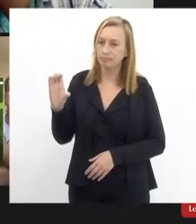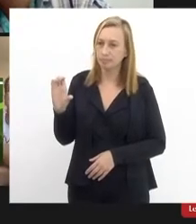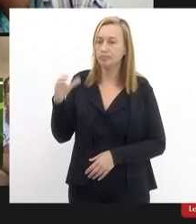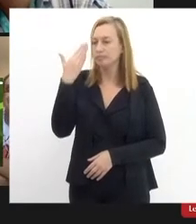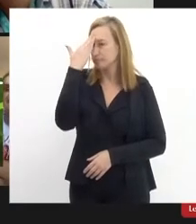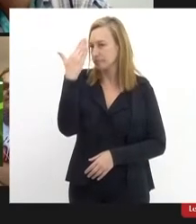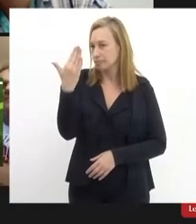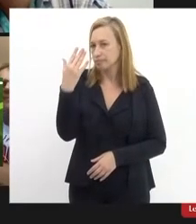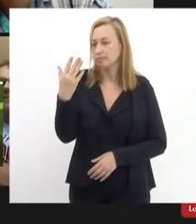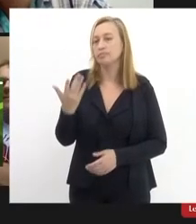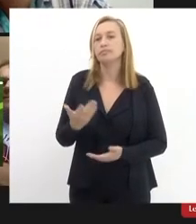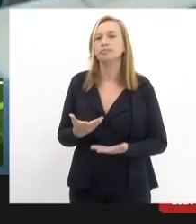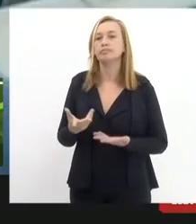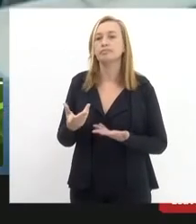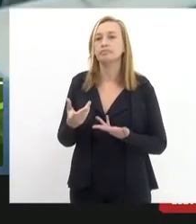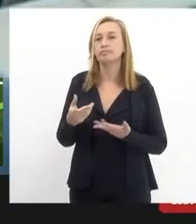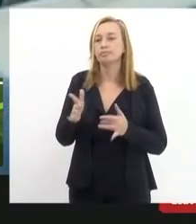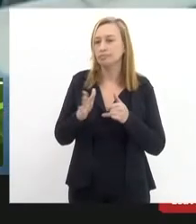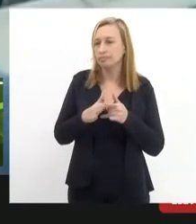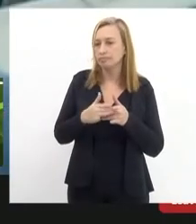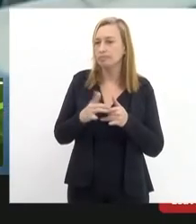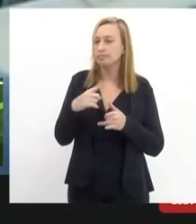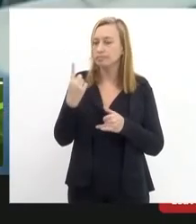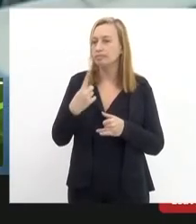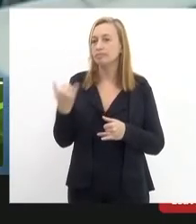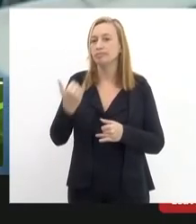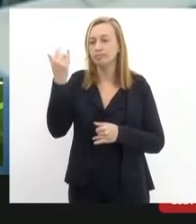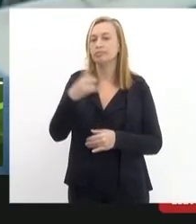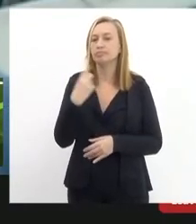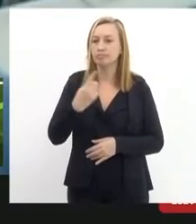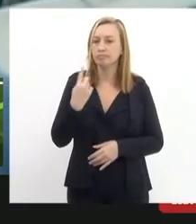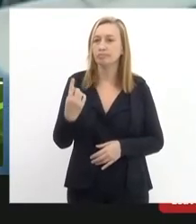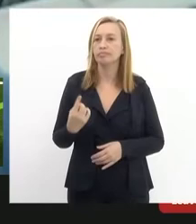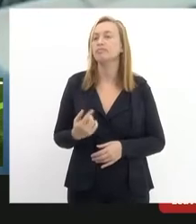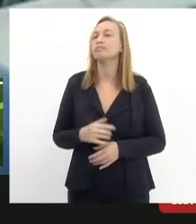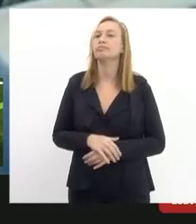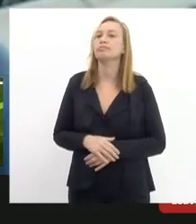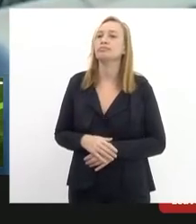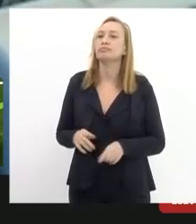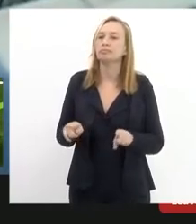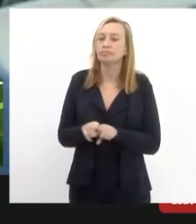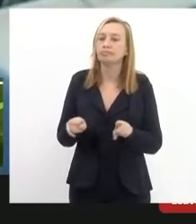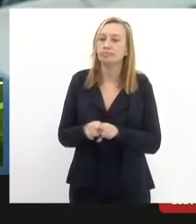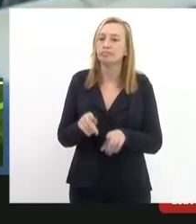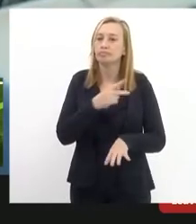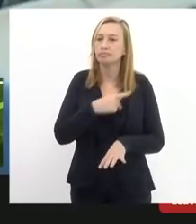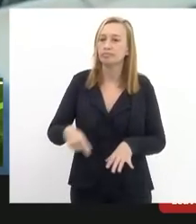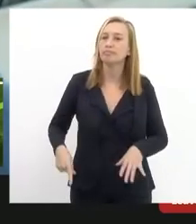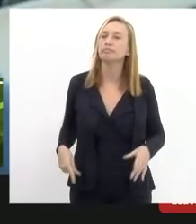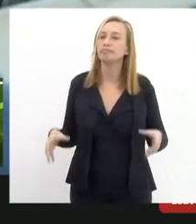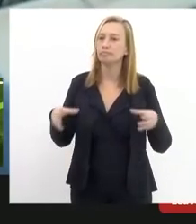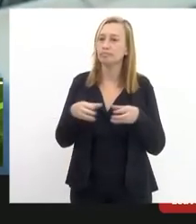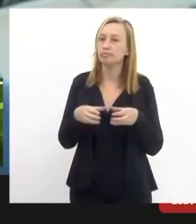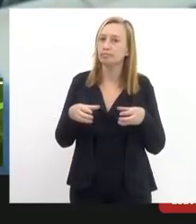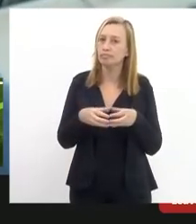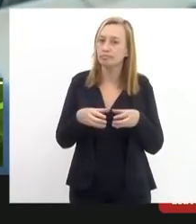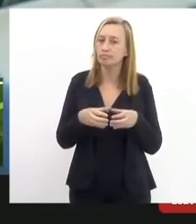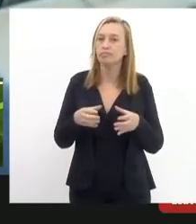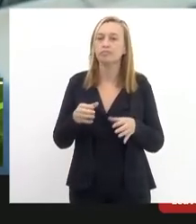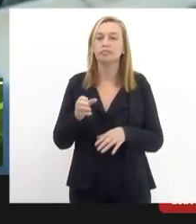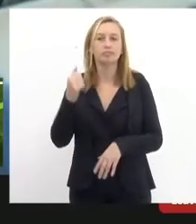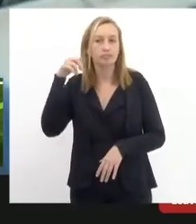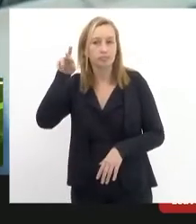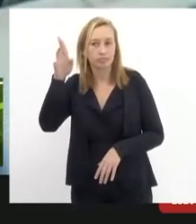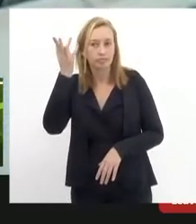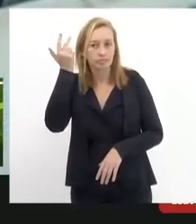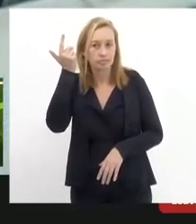abertura desse canal muito importante para a gente também os outros presidentes de comissões o Elomar